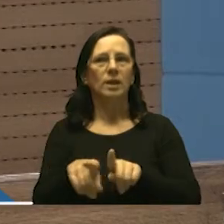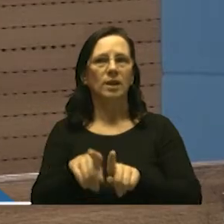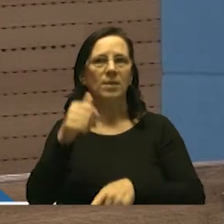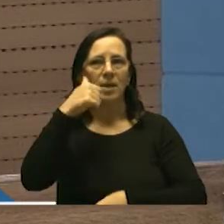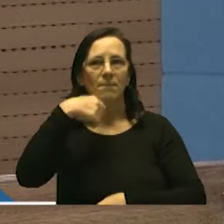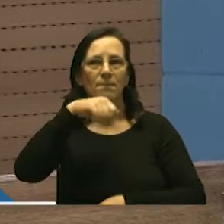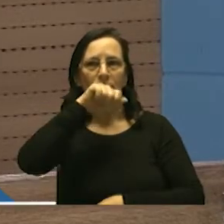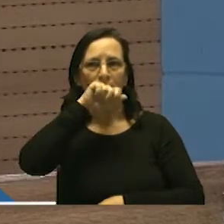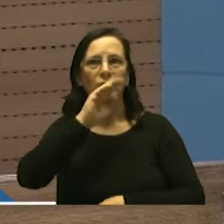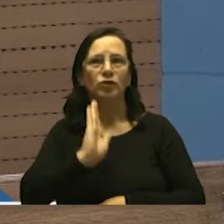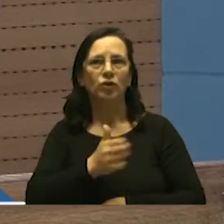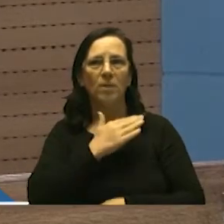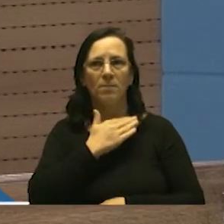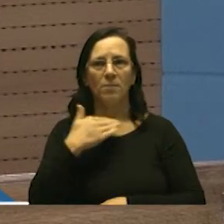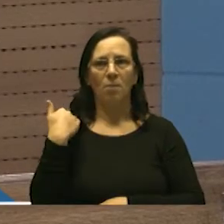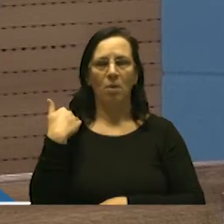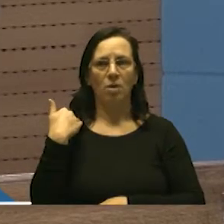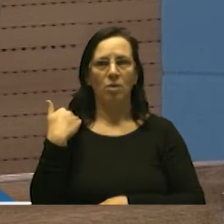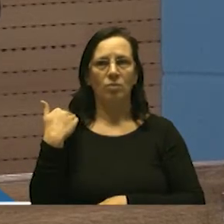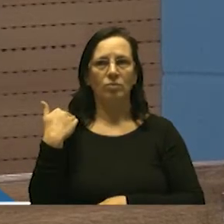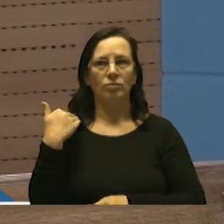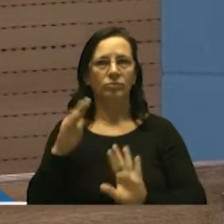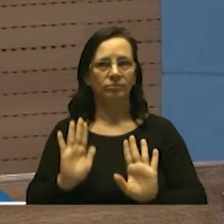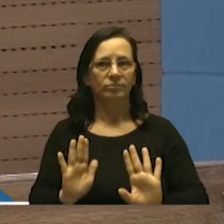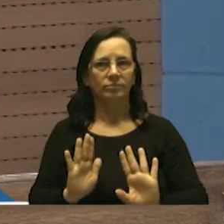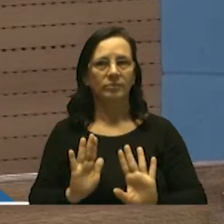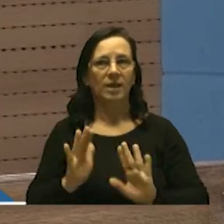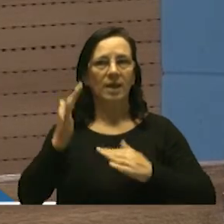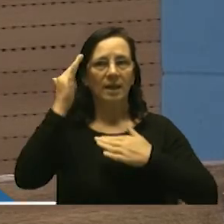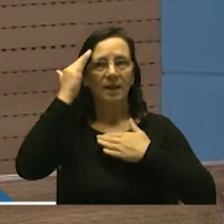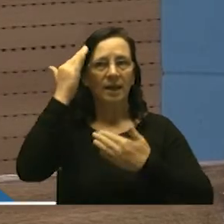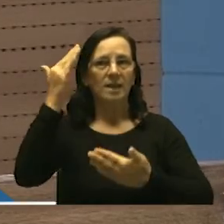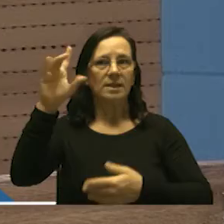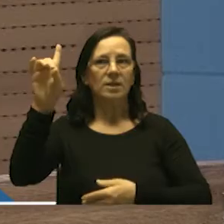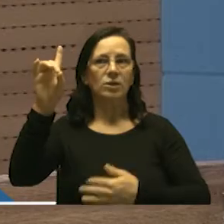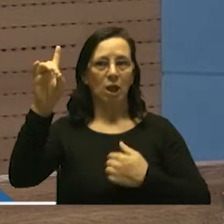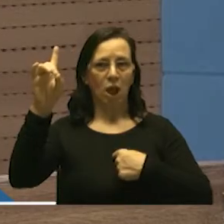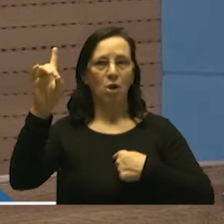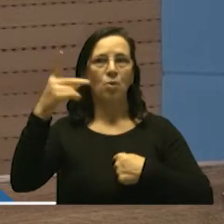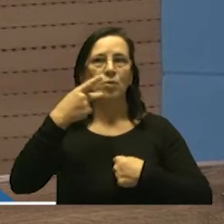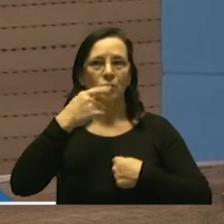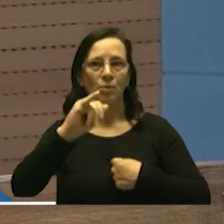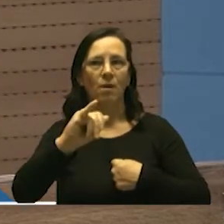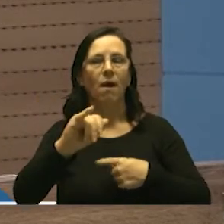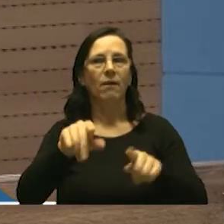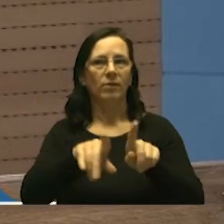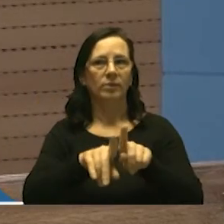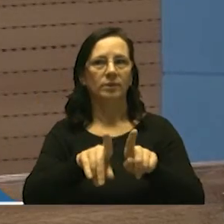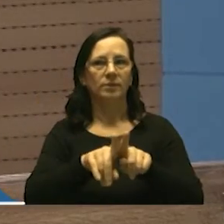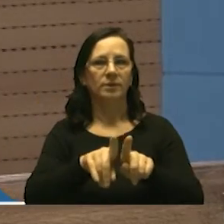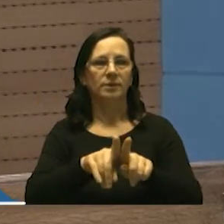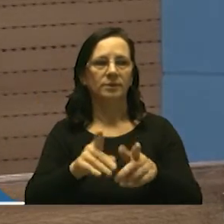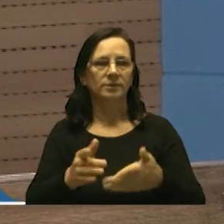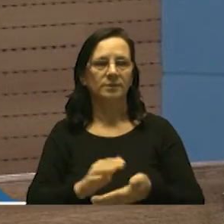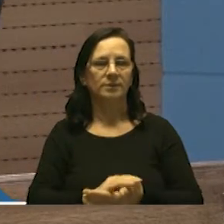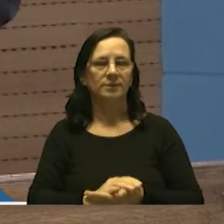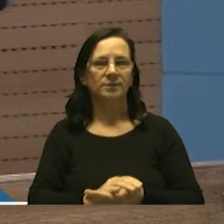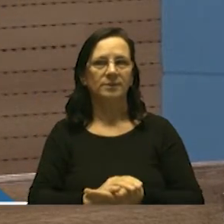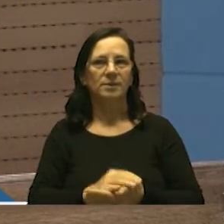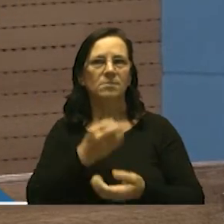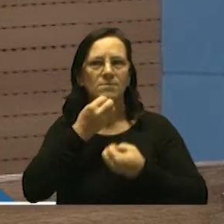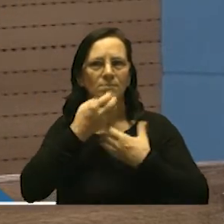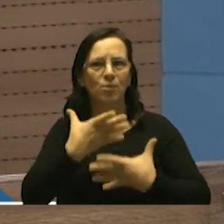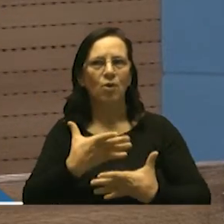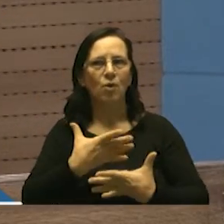mas graças a Deus que sou pai olha só graças a Deus que sou pai e que